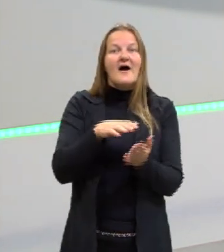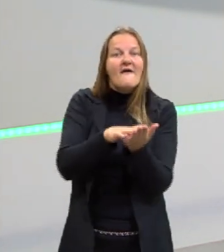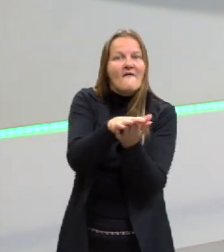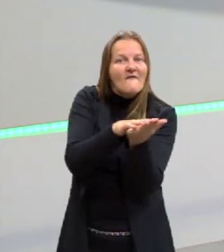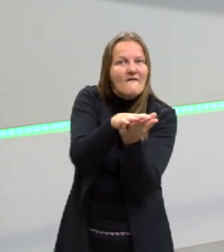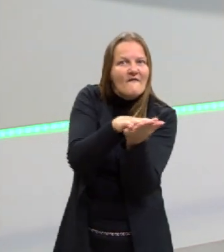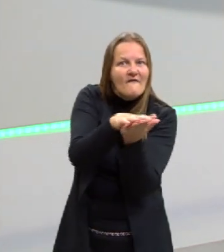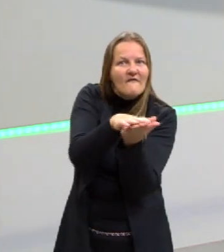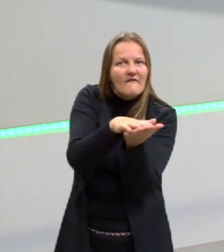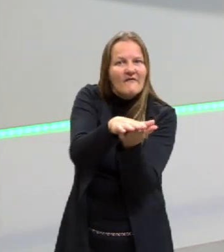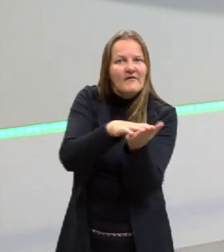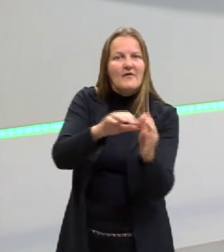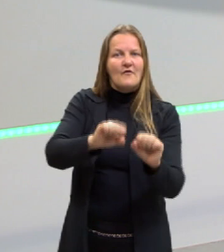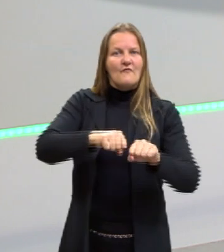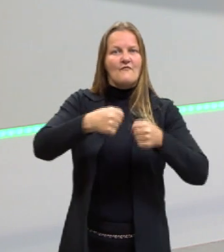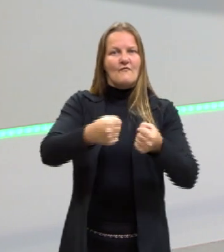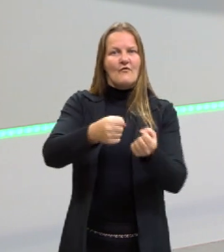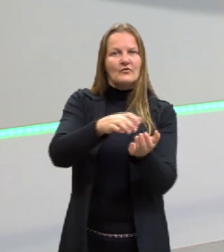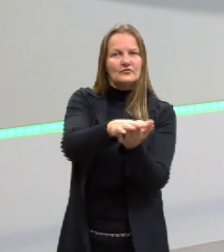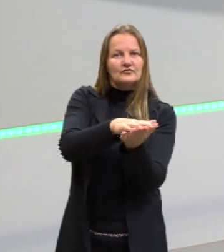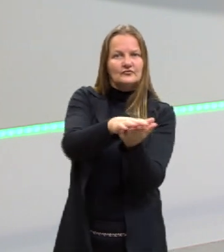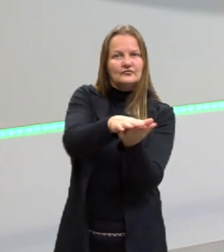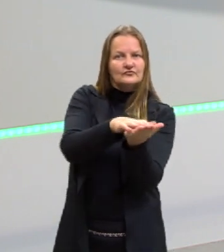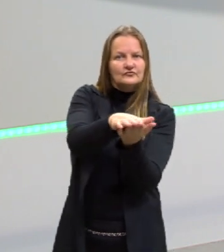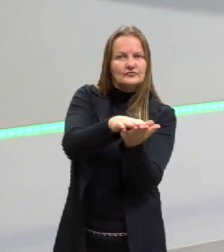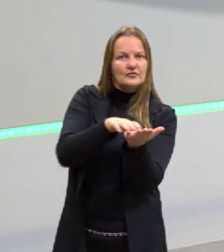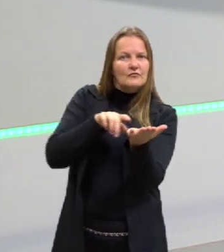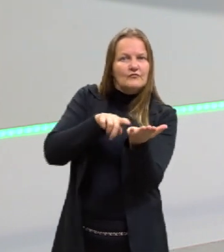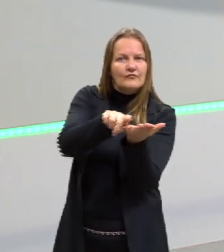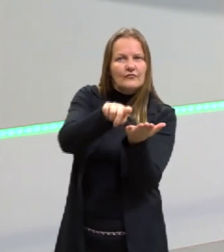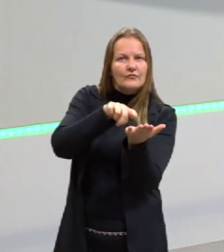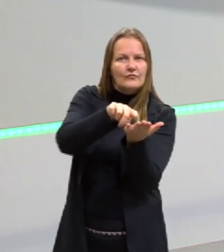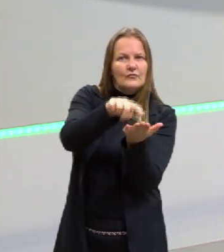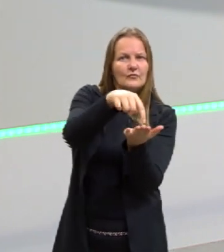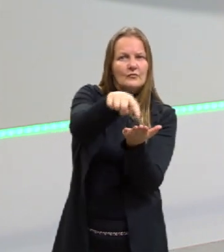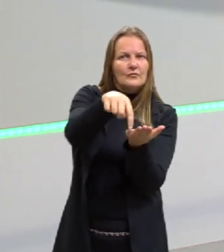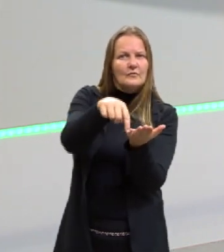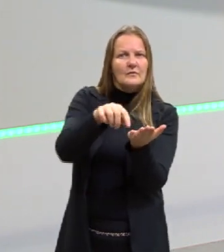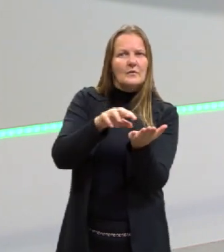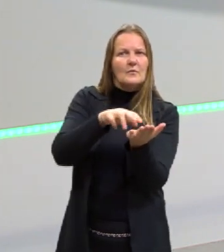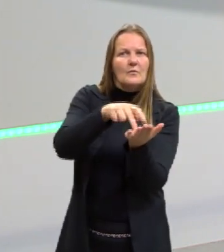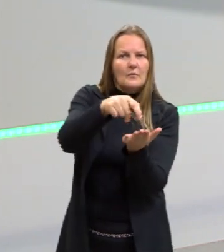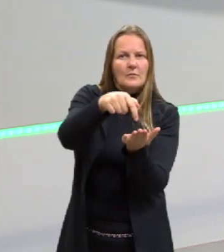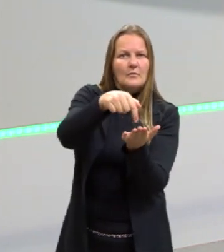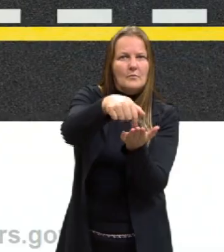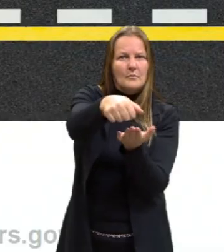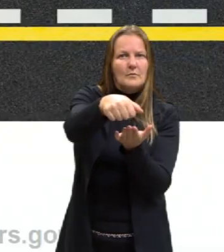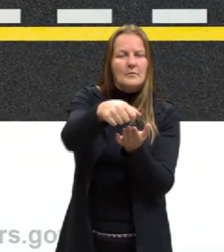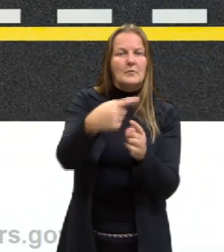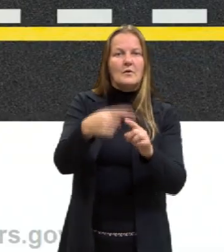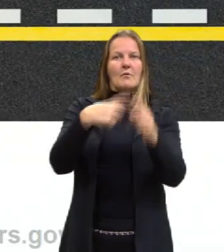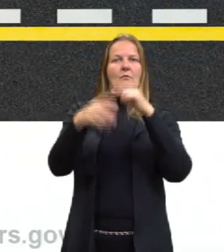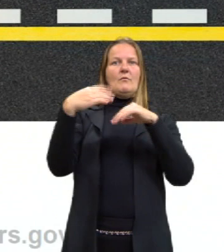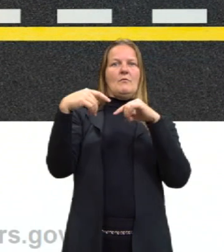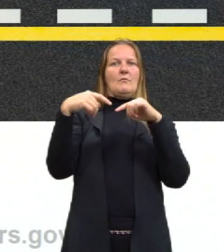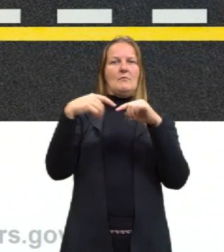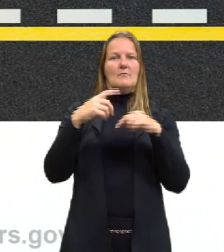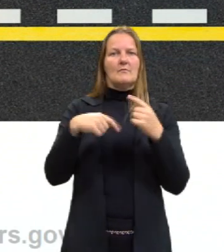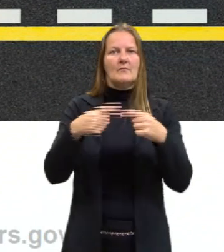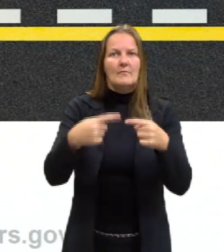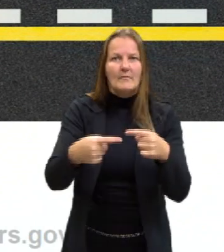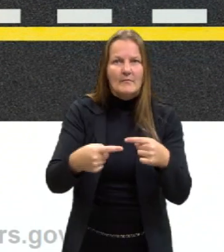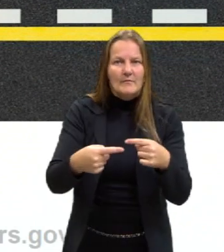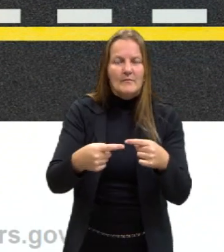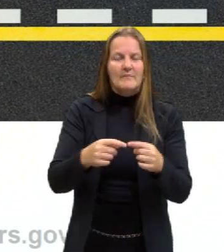ela também está sinalizada para frente, para que eu não caia. Se não houvesse essa força de atrito para frente,